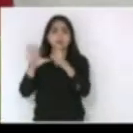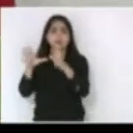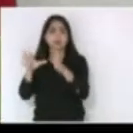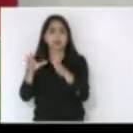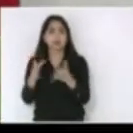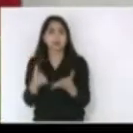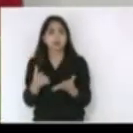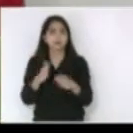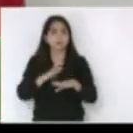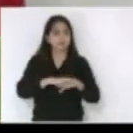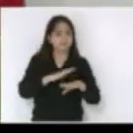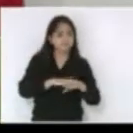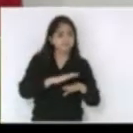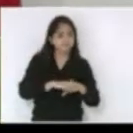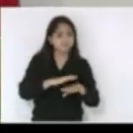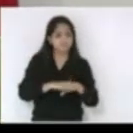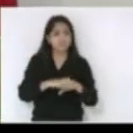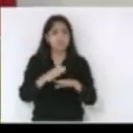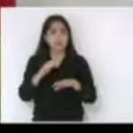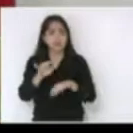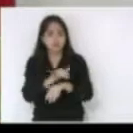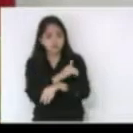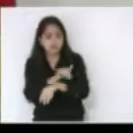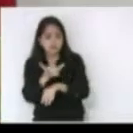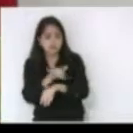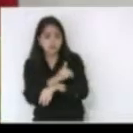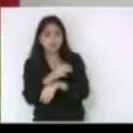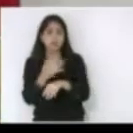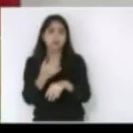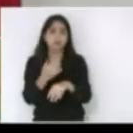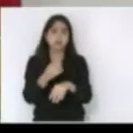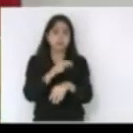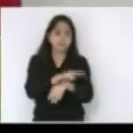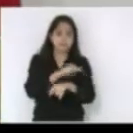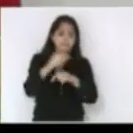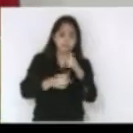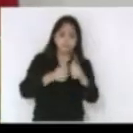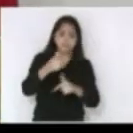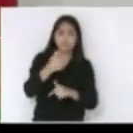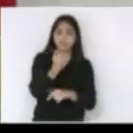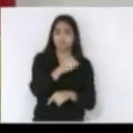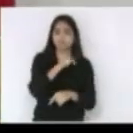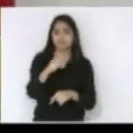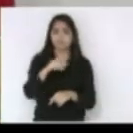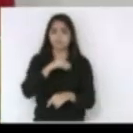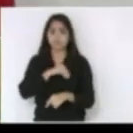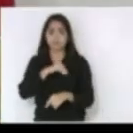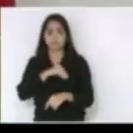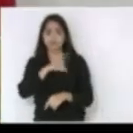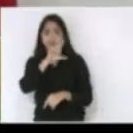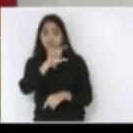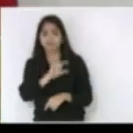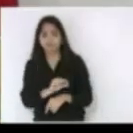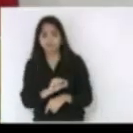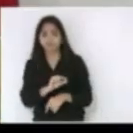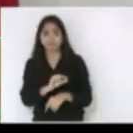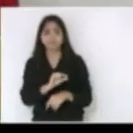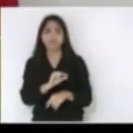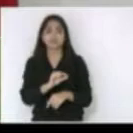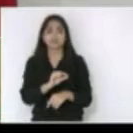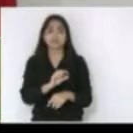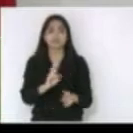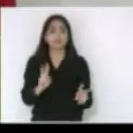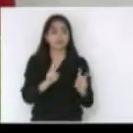estado sobre setores estratégicos desemprego e desvalorização do salário mínimo o governo federal